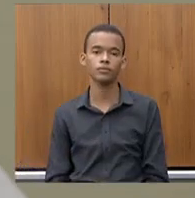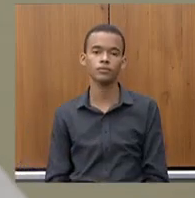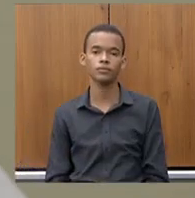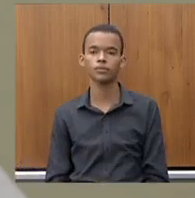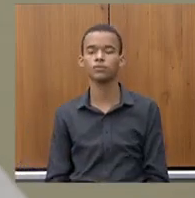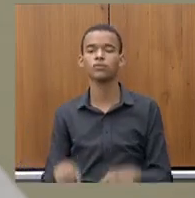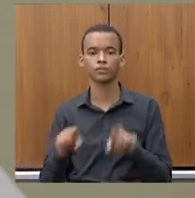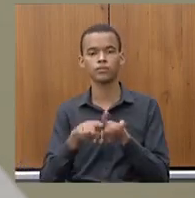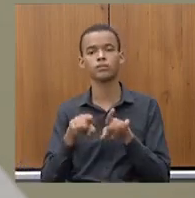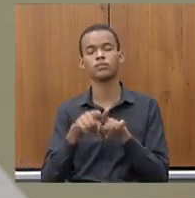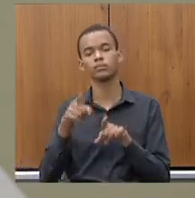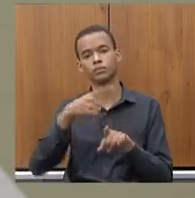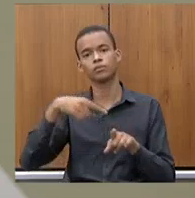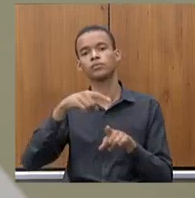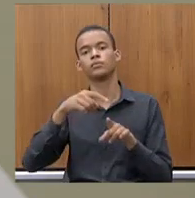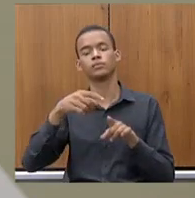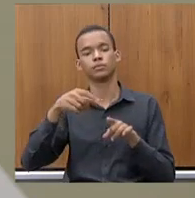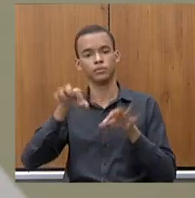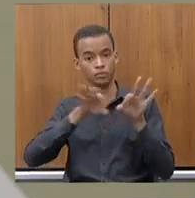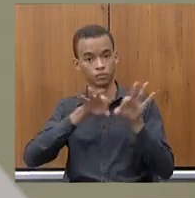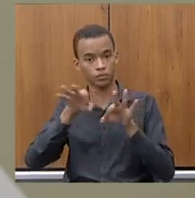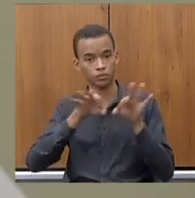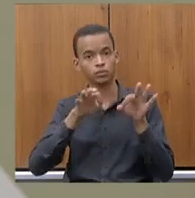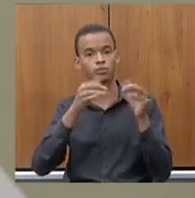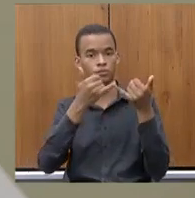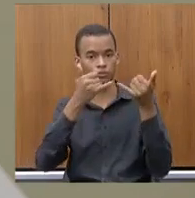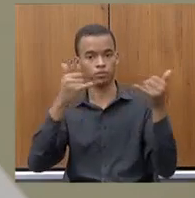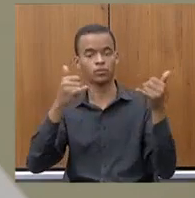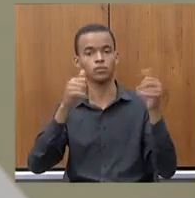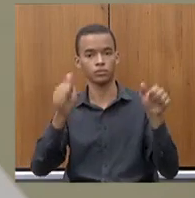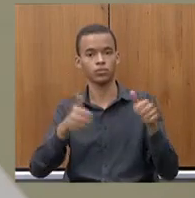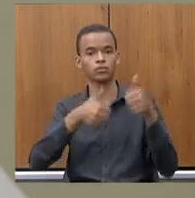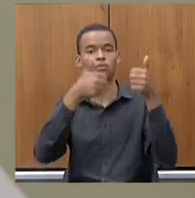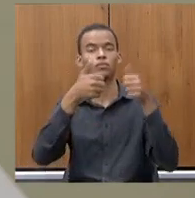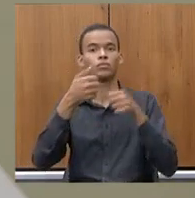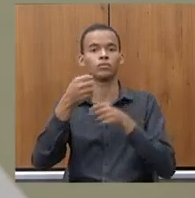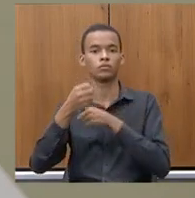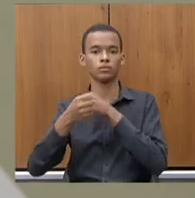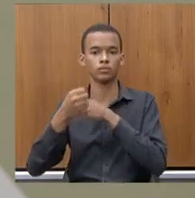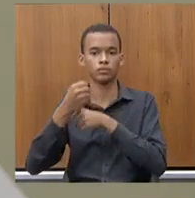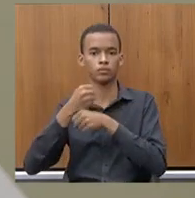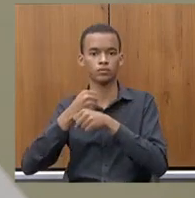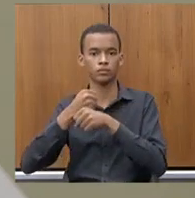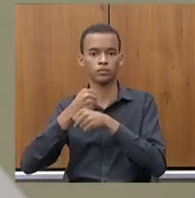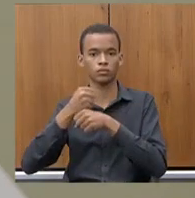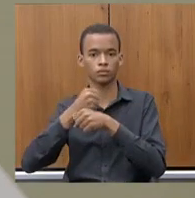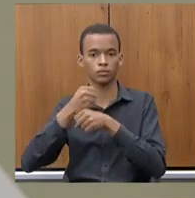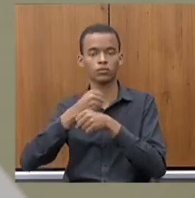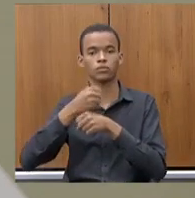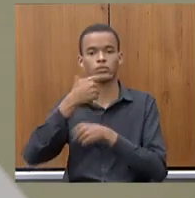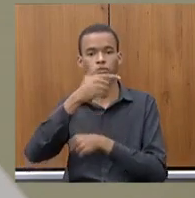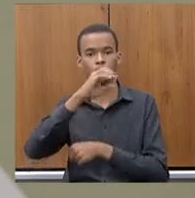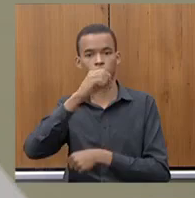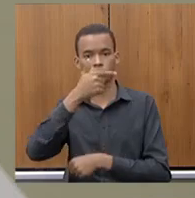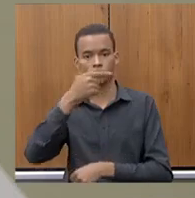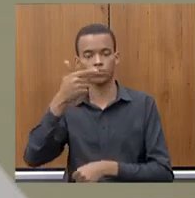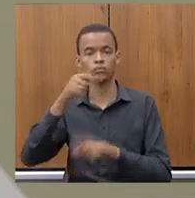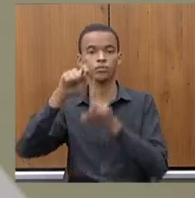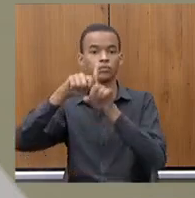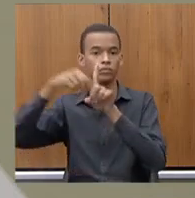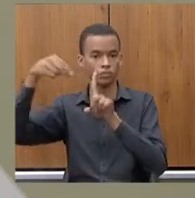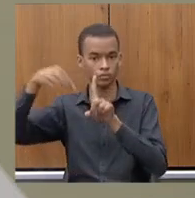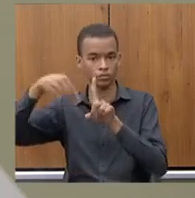beneficiou até novembro de 2022 69 hospitais, 302